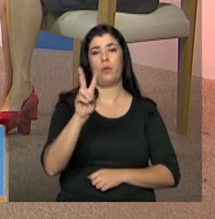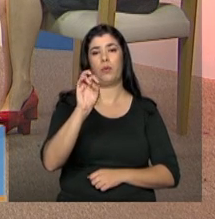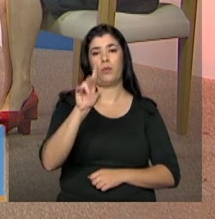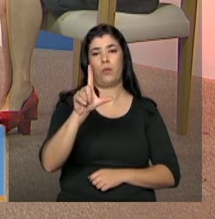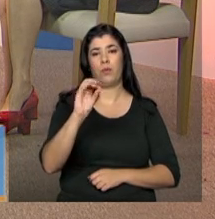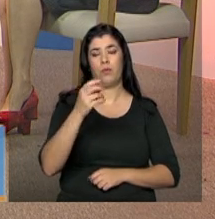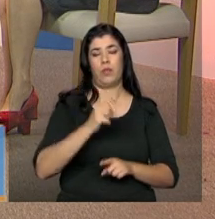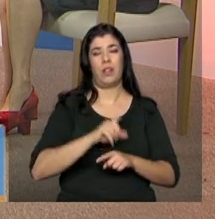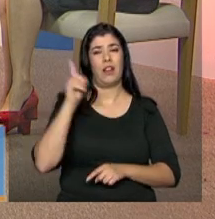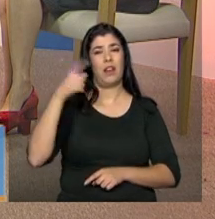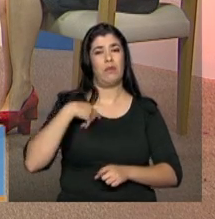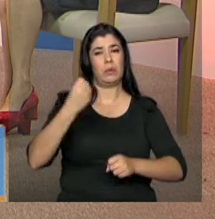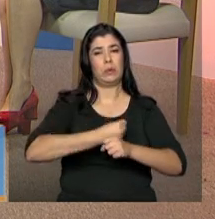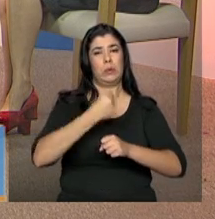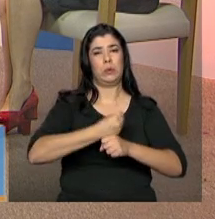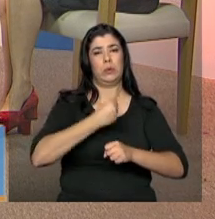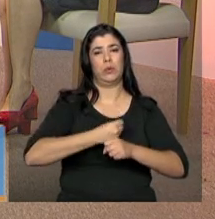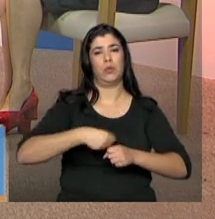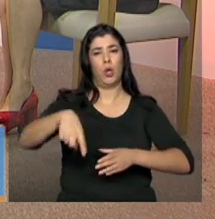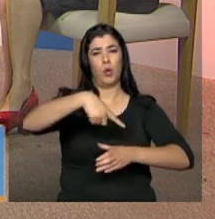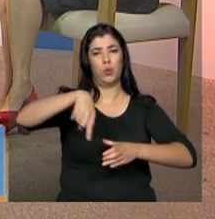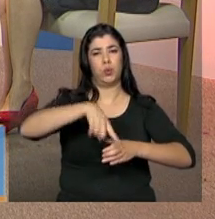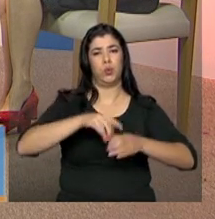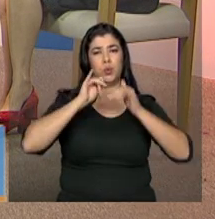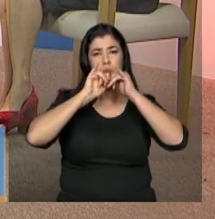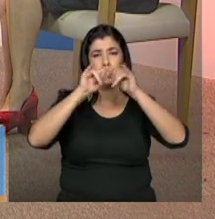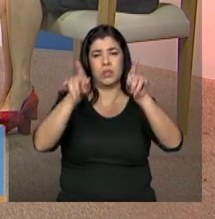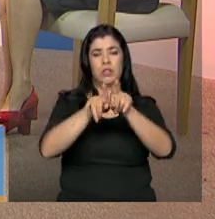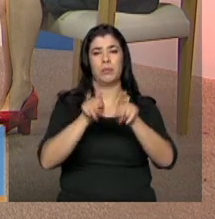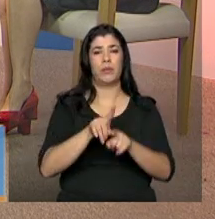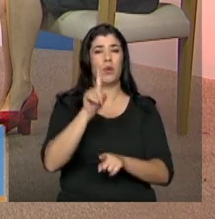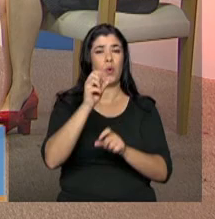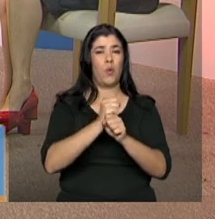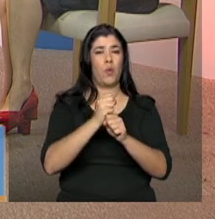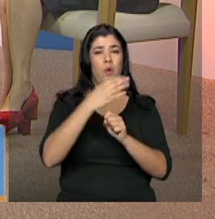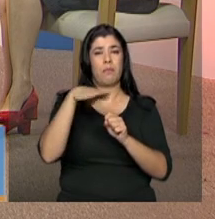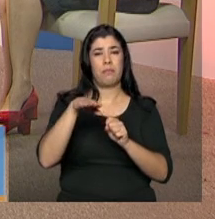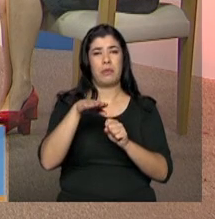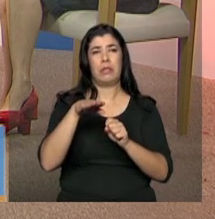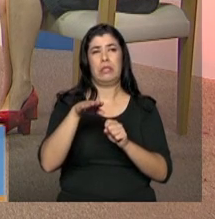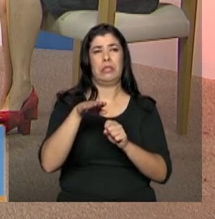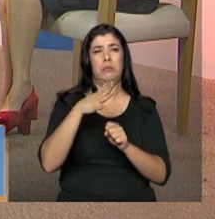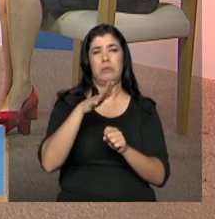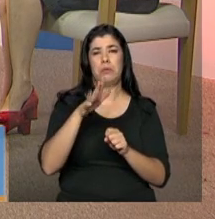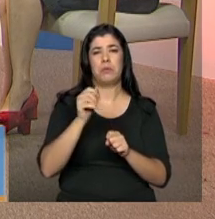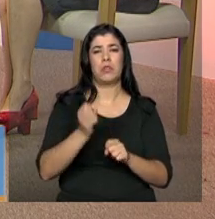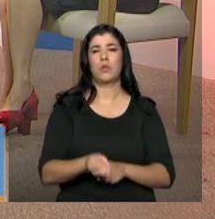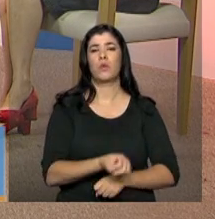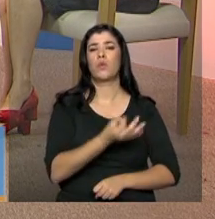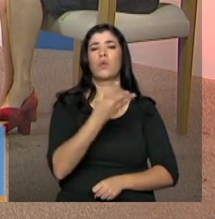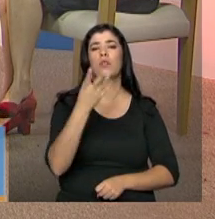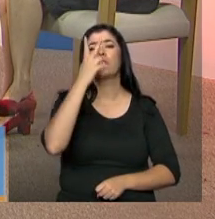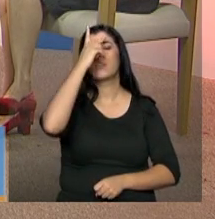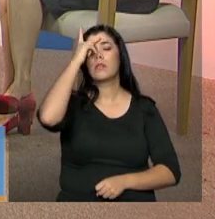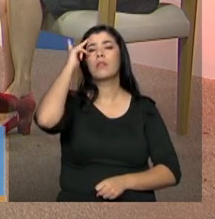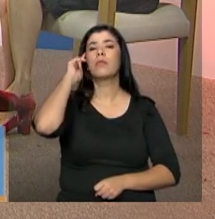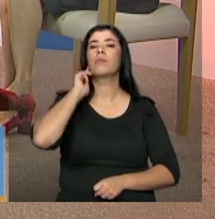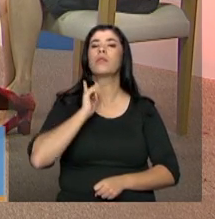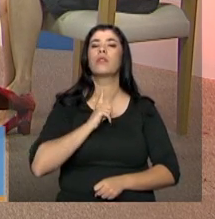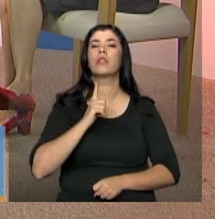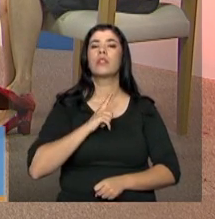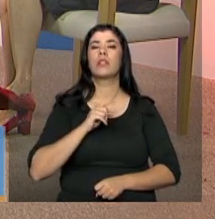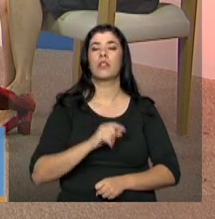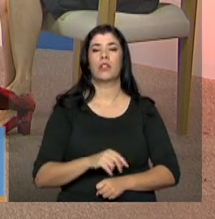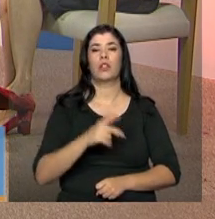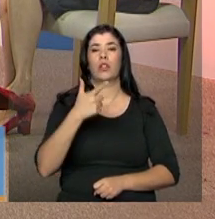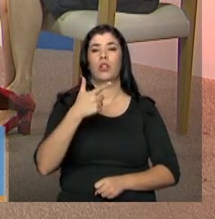houve uma expansão praticamente de um ano e meio de, não sei exatamente os números, mas cerca de o dobro da